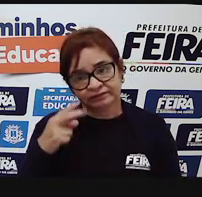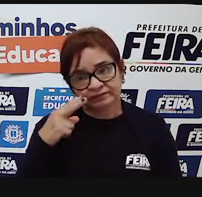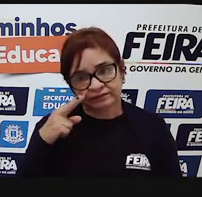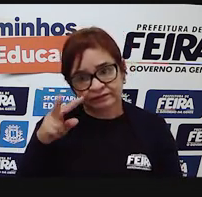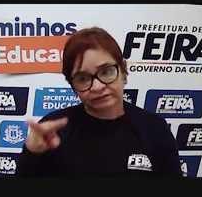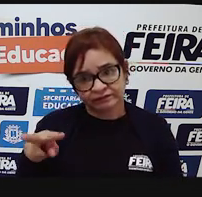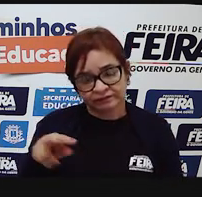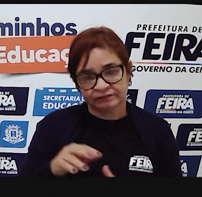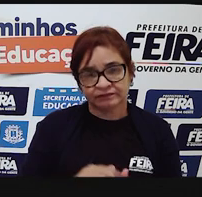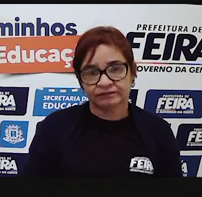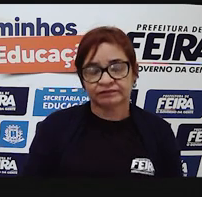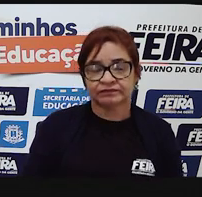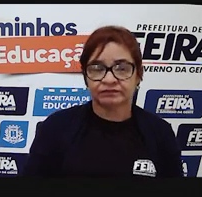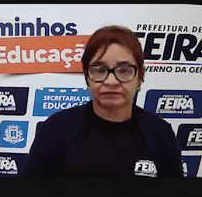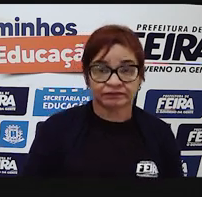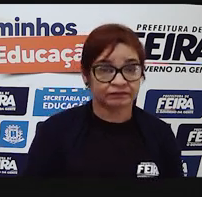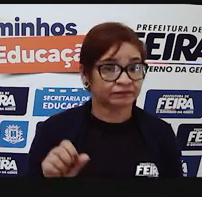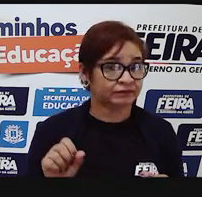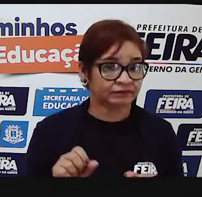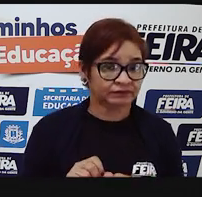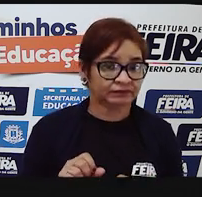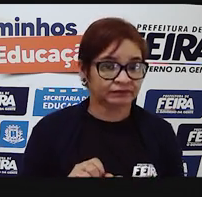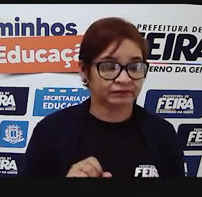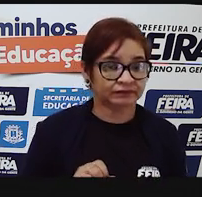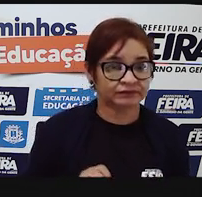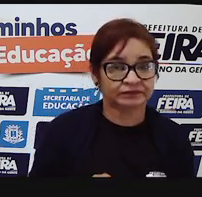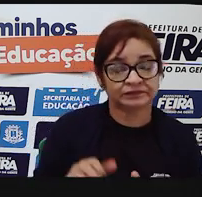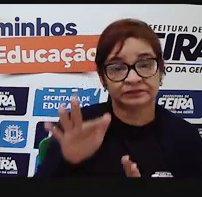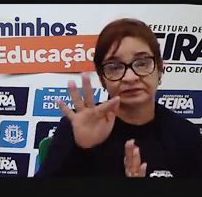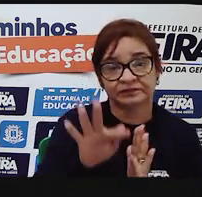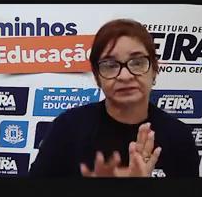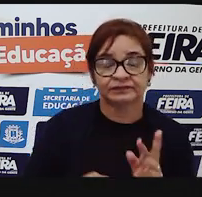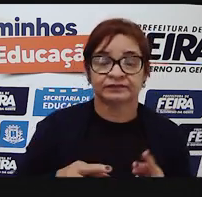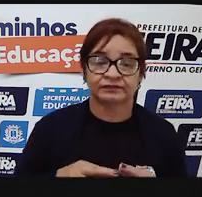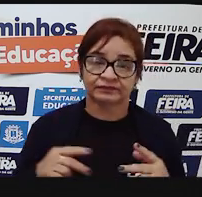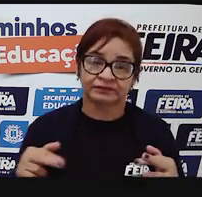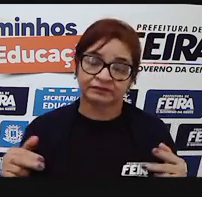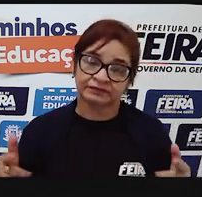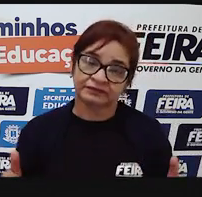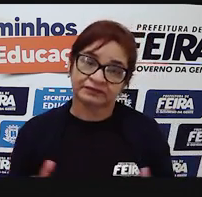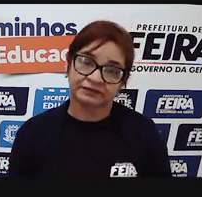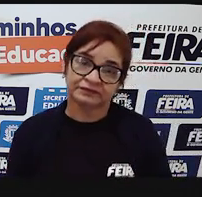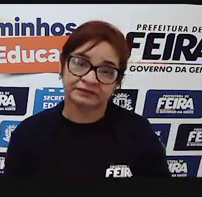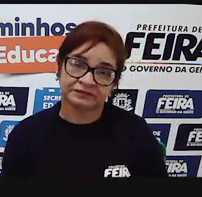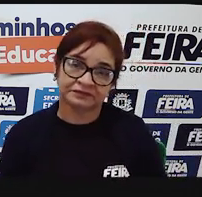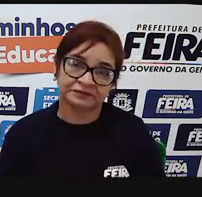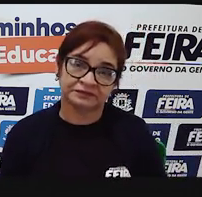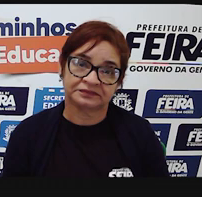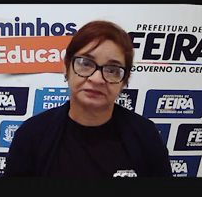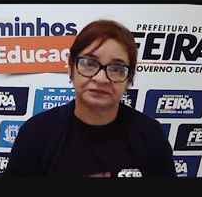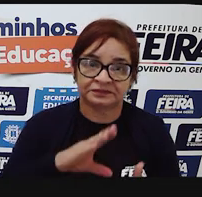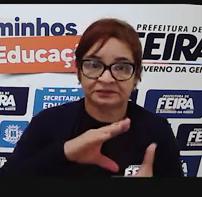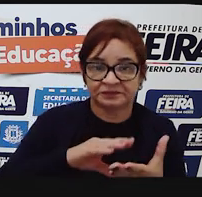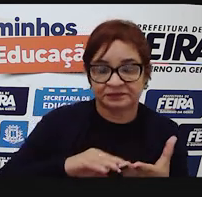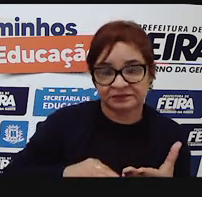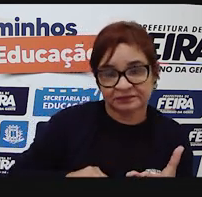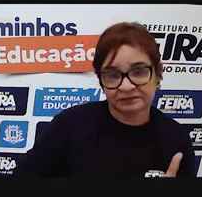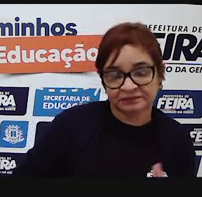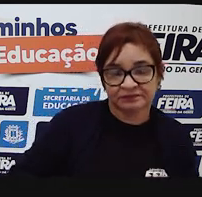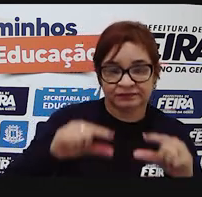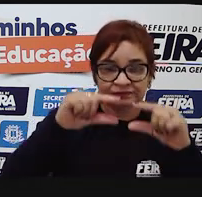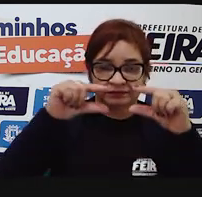fazer a experiência de criar textos variados. pode criar memes, você pode criar